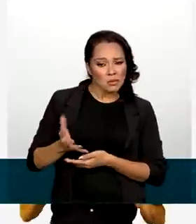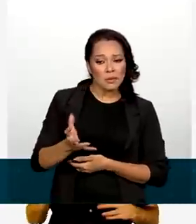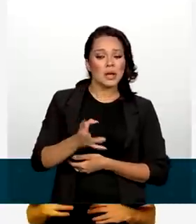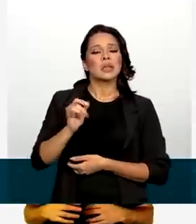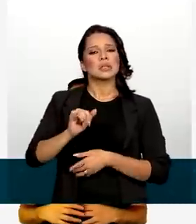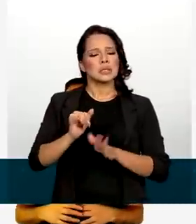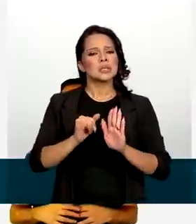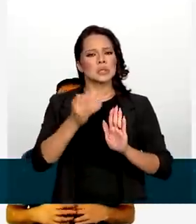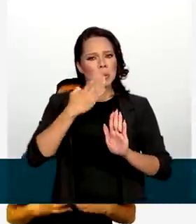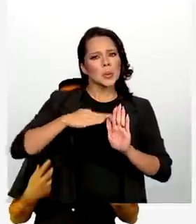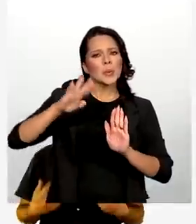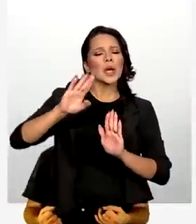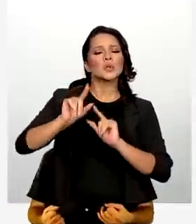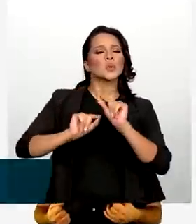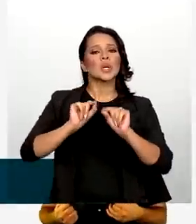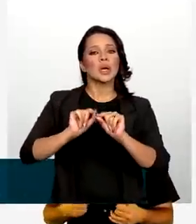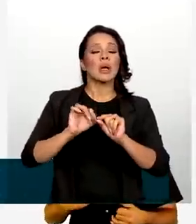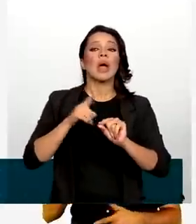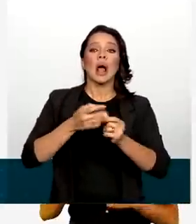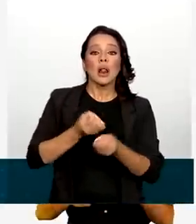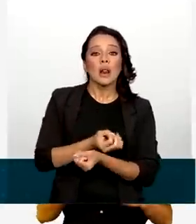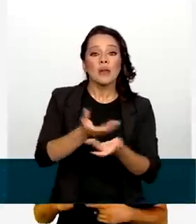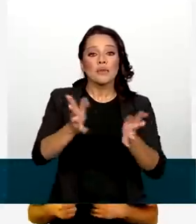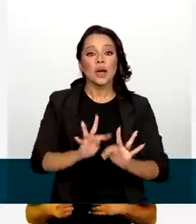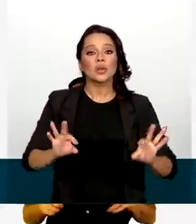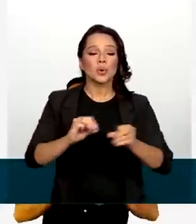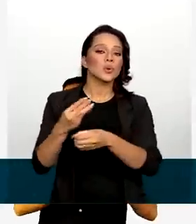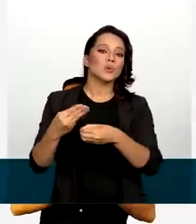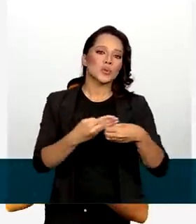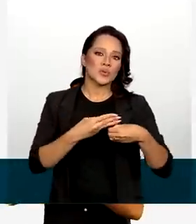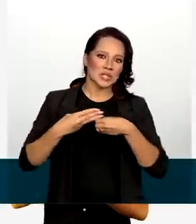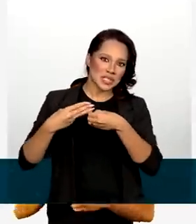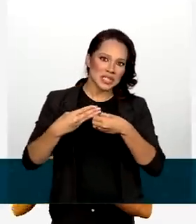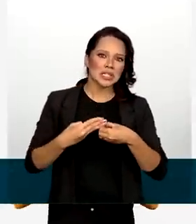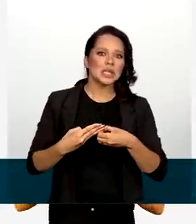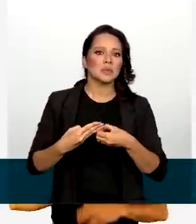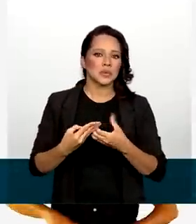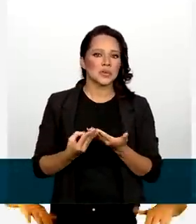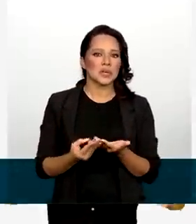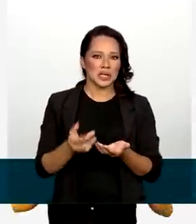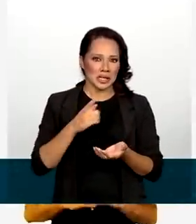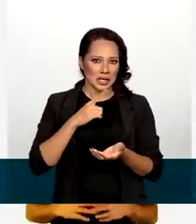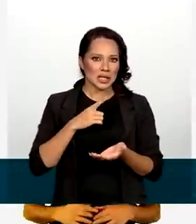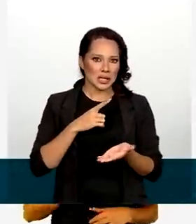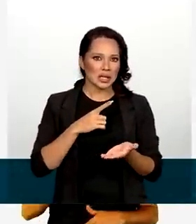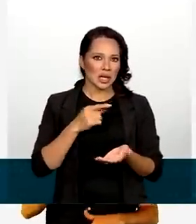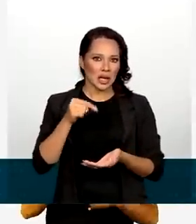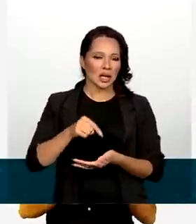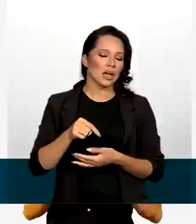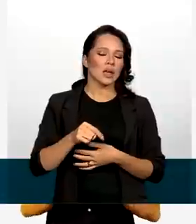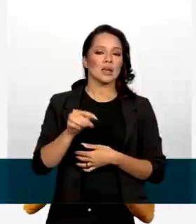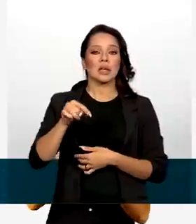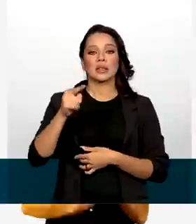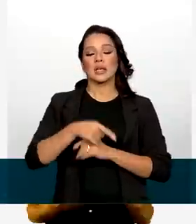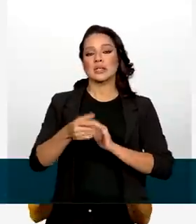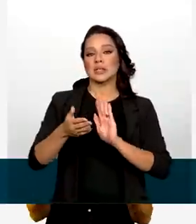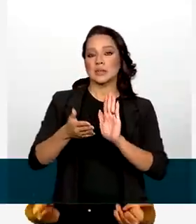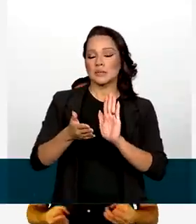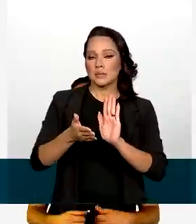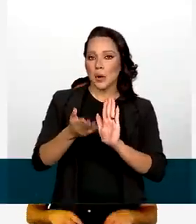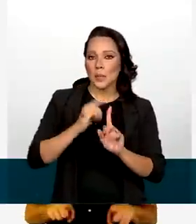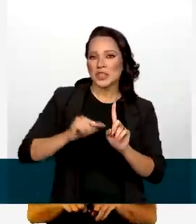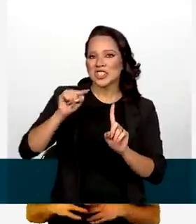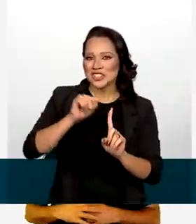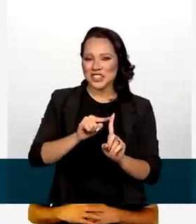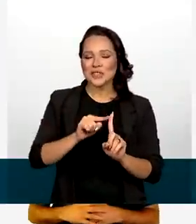se compromete a, de fato, levar isso a todos os municípios, e engajá-los nesse propósito